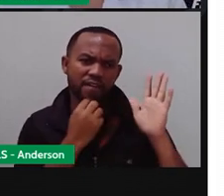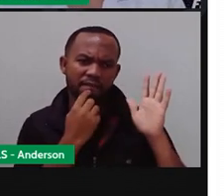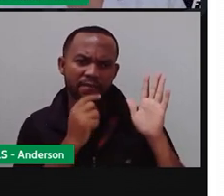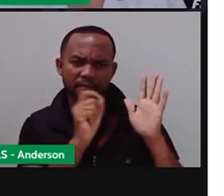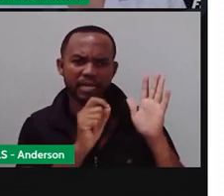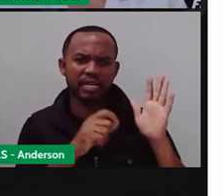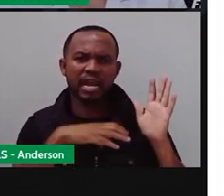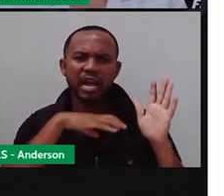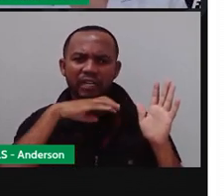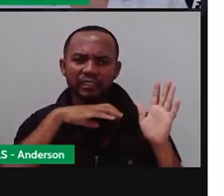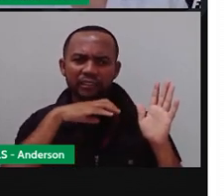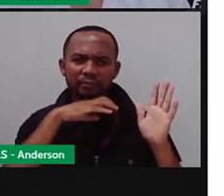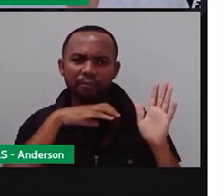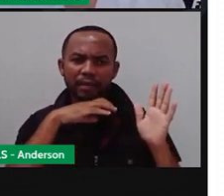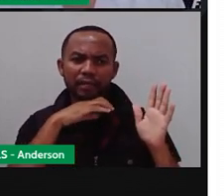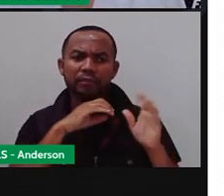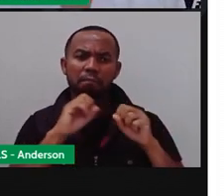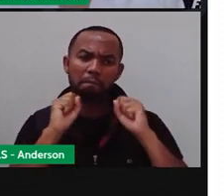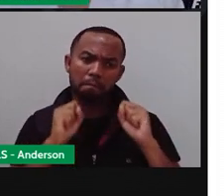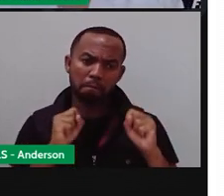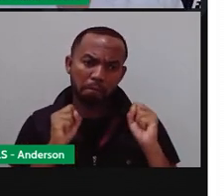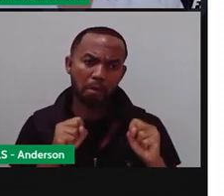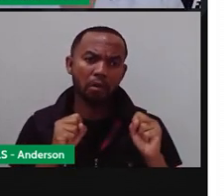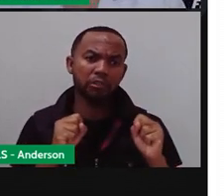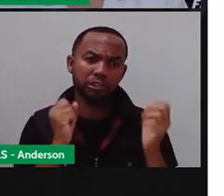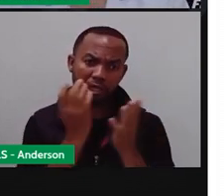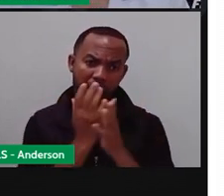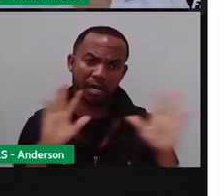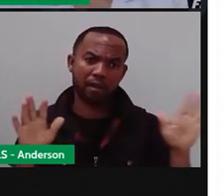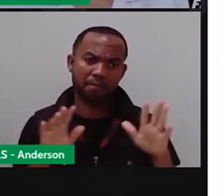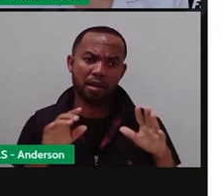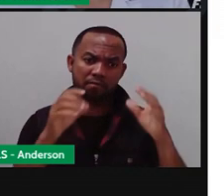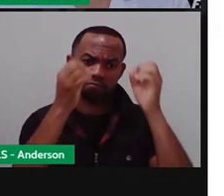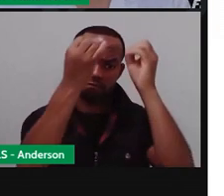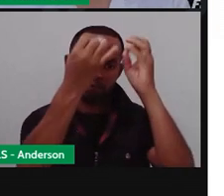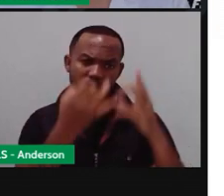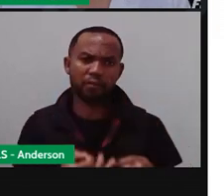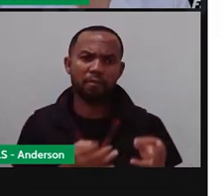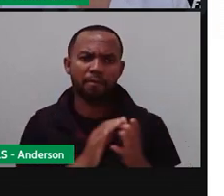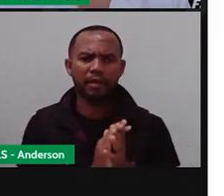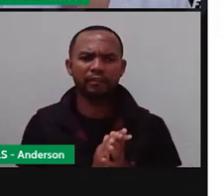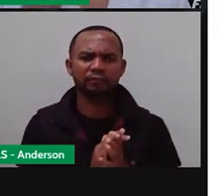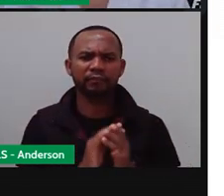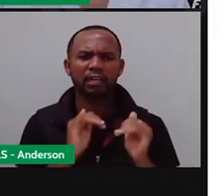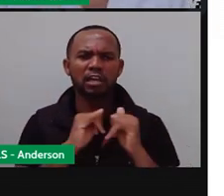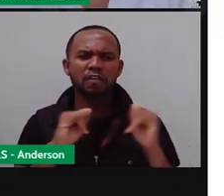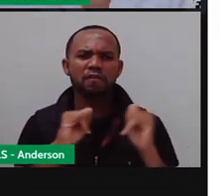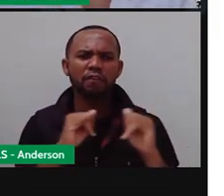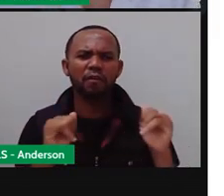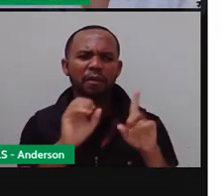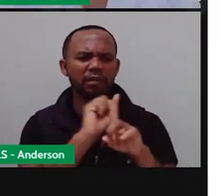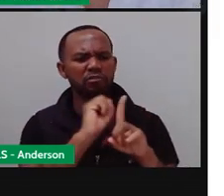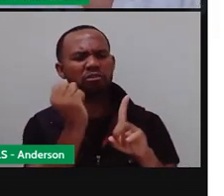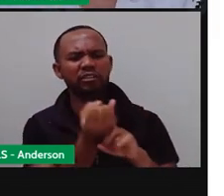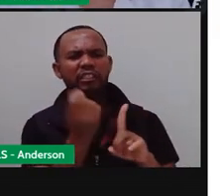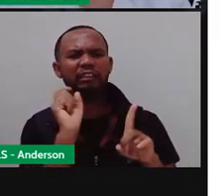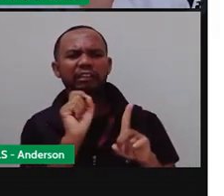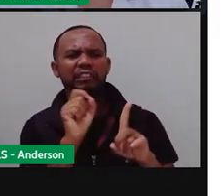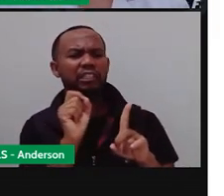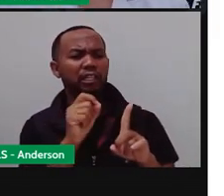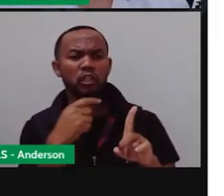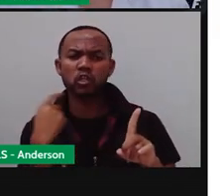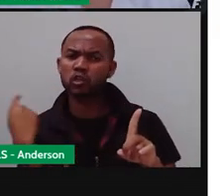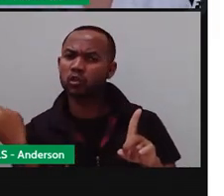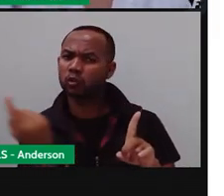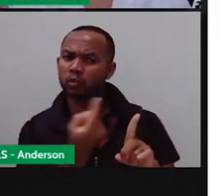E por que que essa lista foi criada? Para informar a sociedade. Quem é a sociedade? Eu, você, Anderson, todos